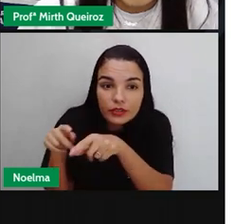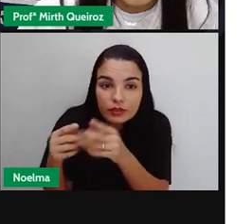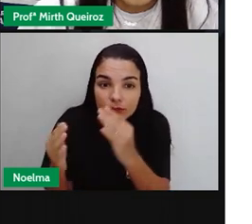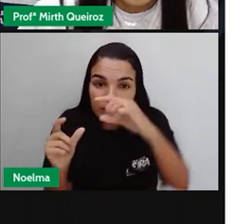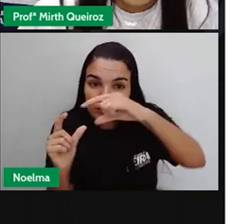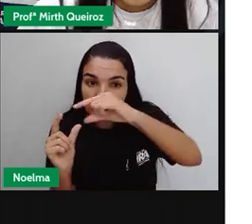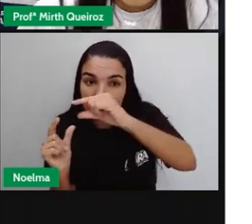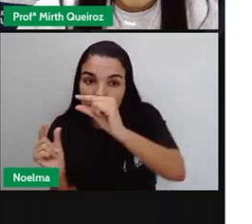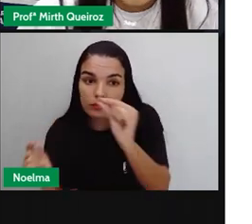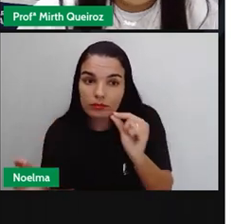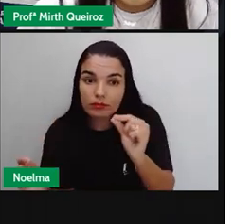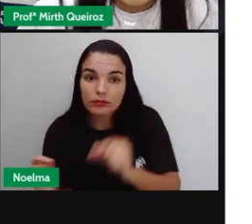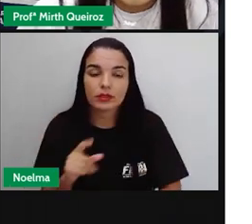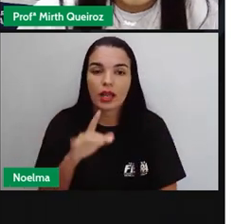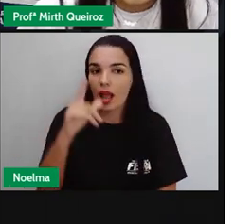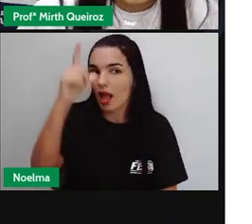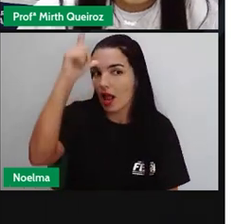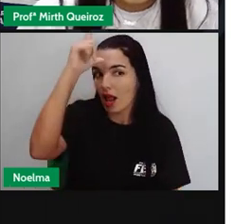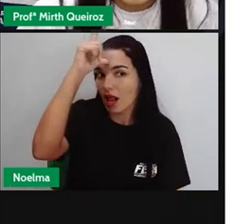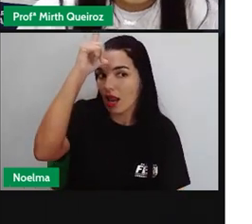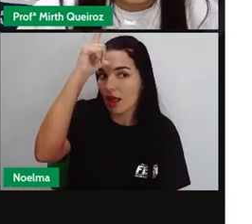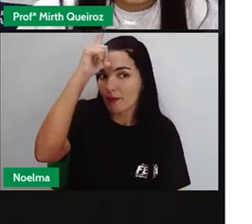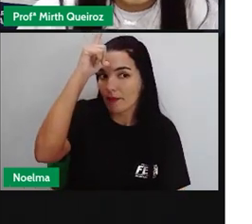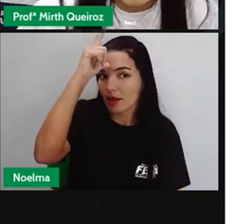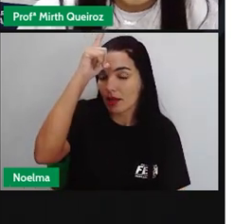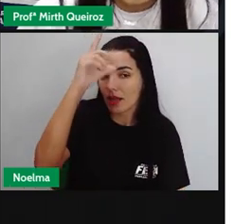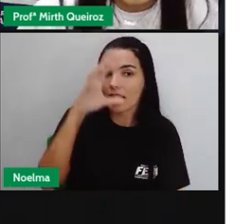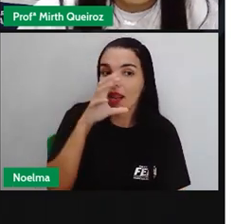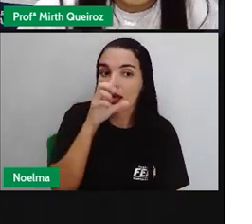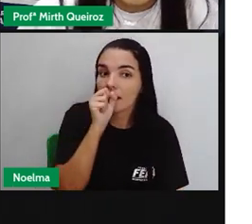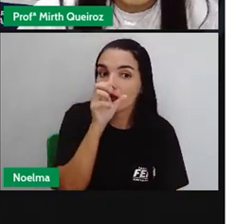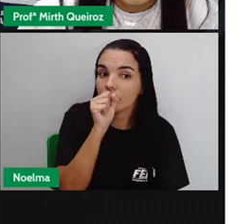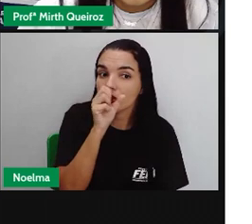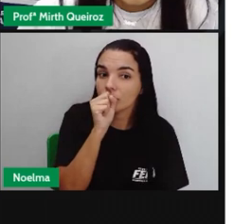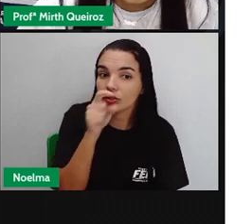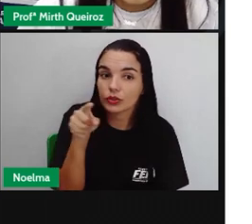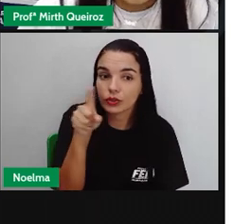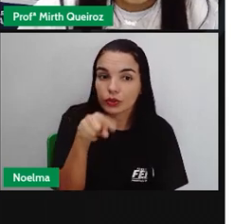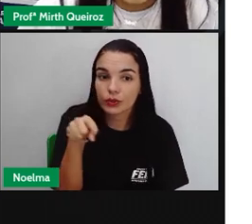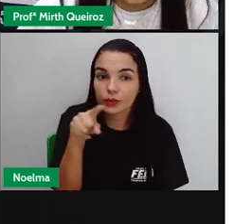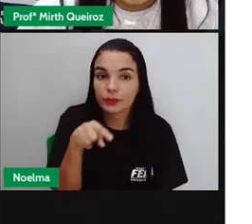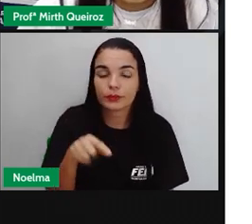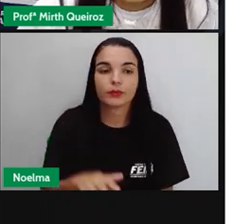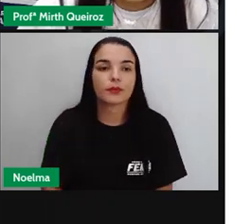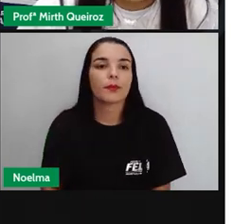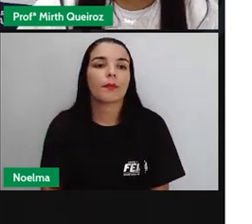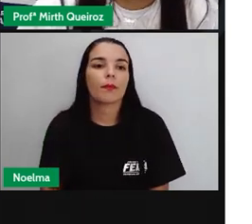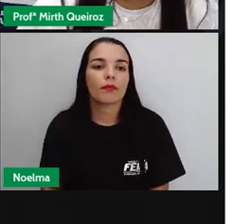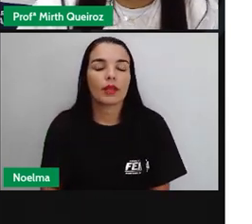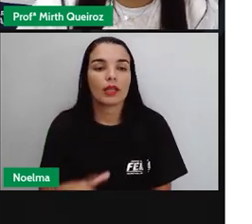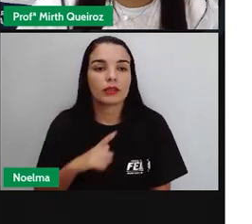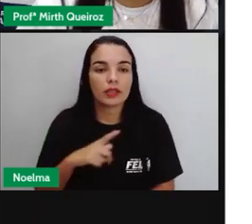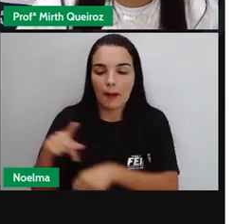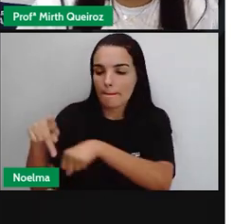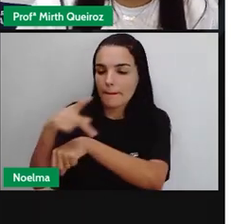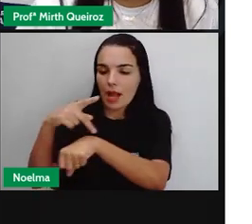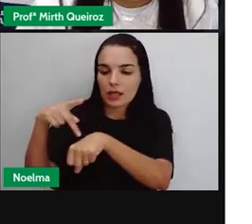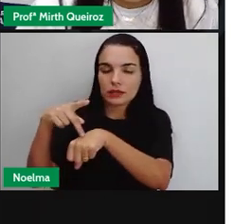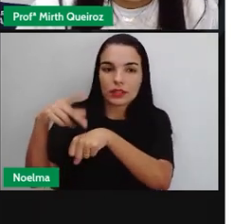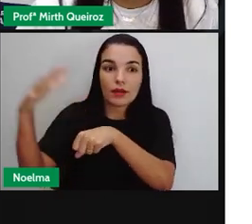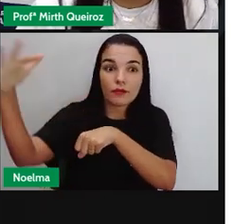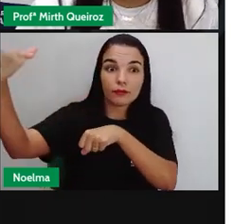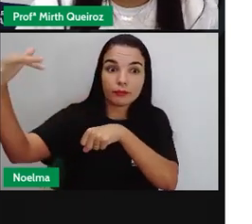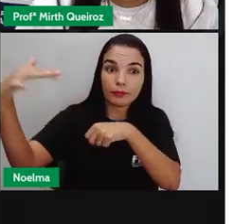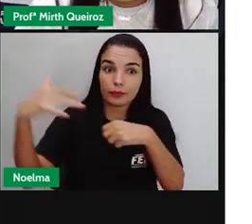também. Alemanha, de laranja, aqui também. São países que vieram aí da